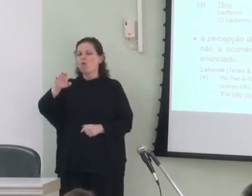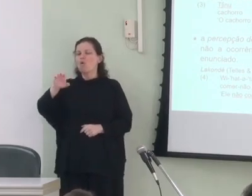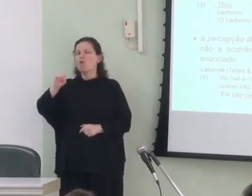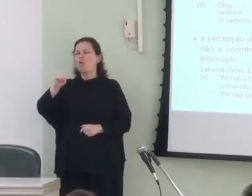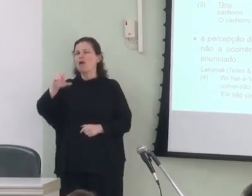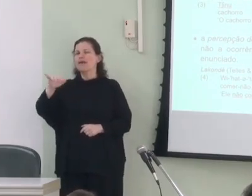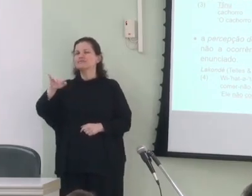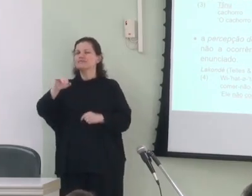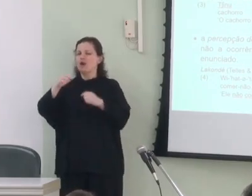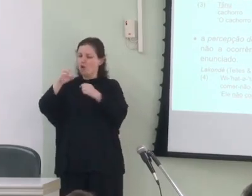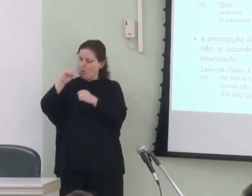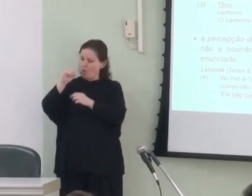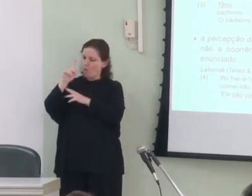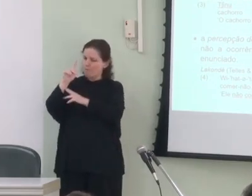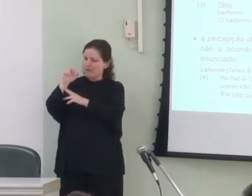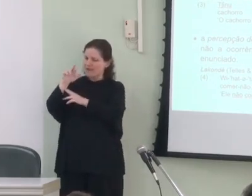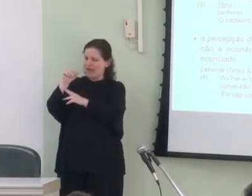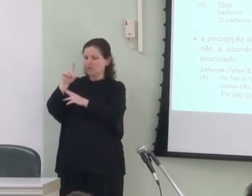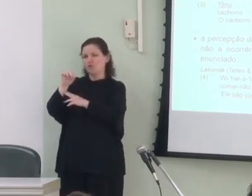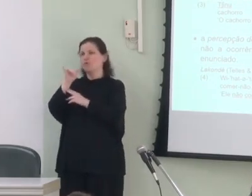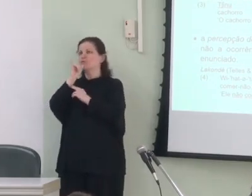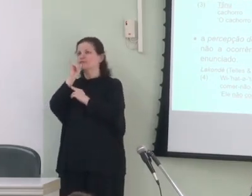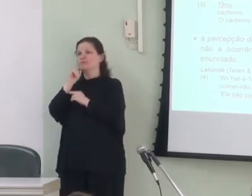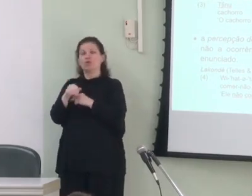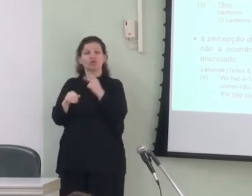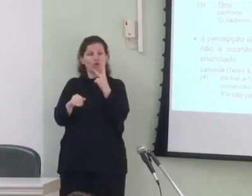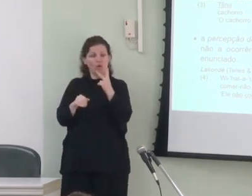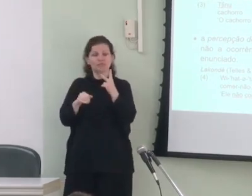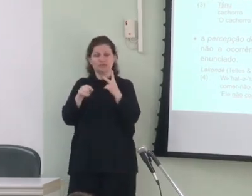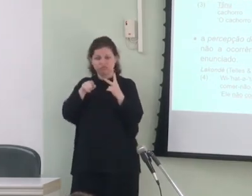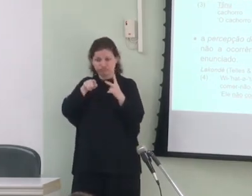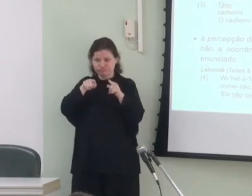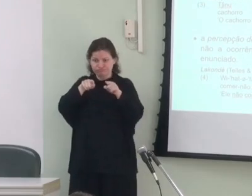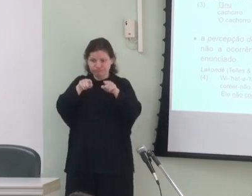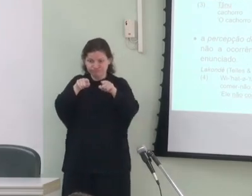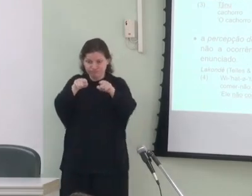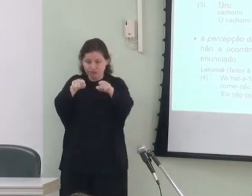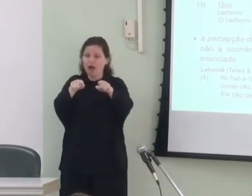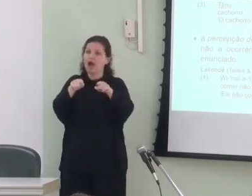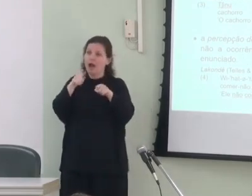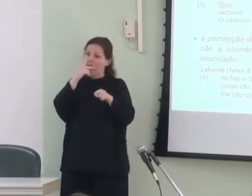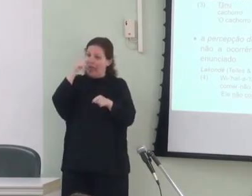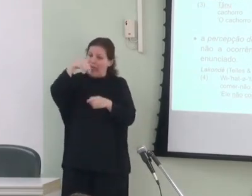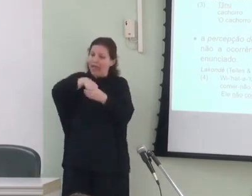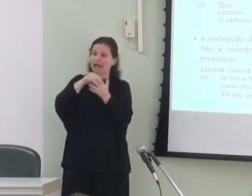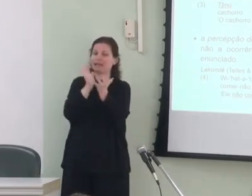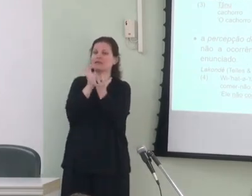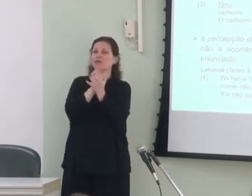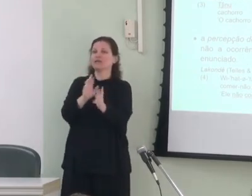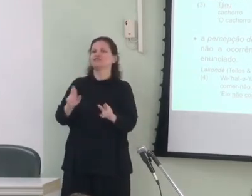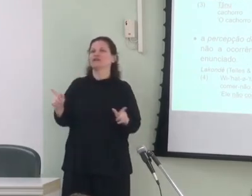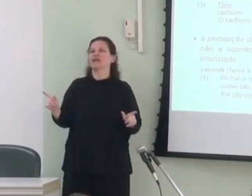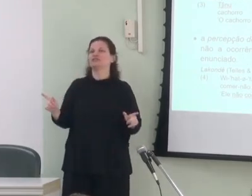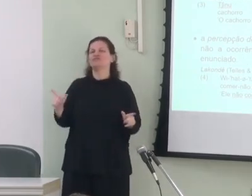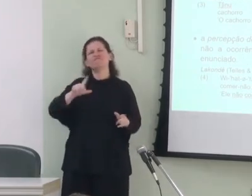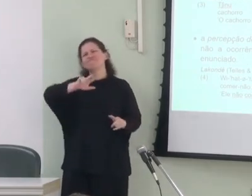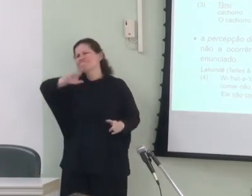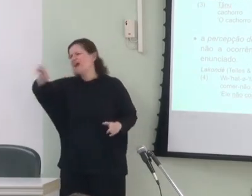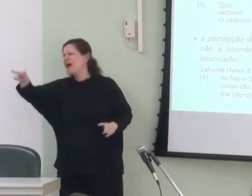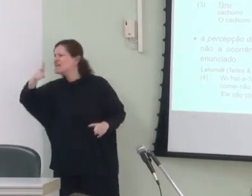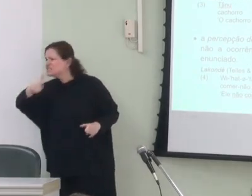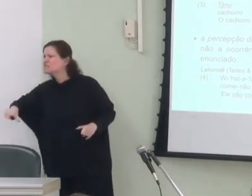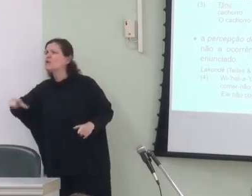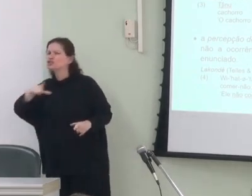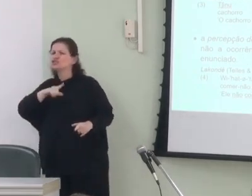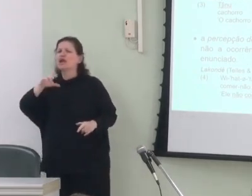se dois operadores co-ocorrem eles necessariamente pertencem a categorias diferentes e em várias dessas línguas nós